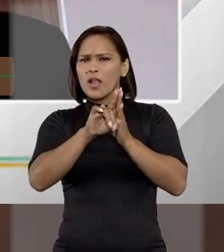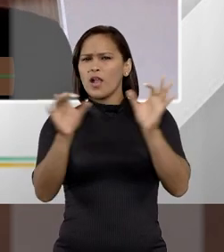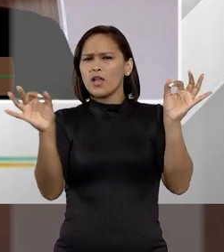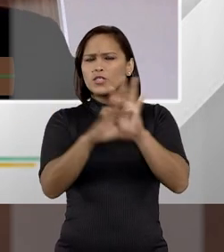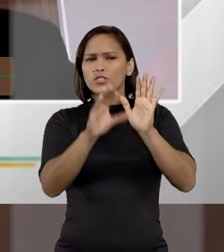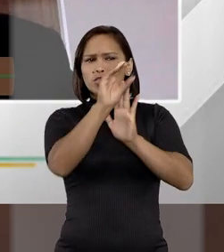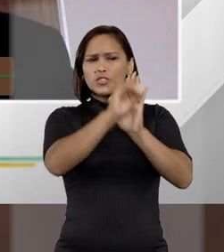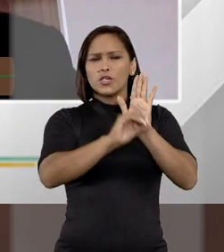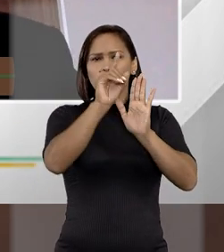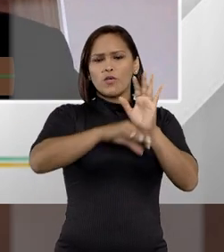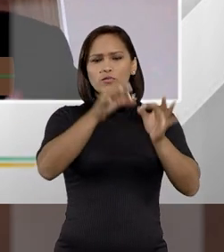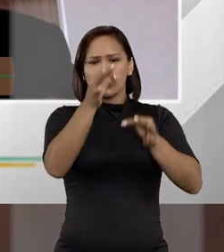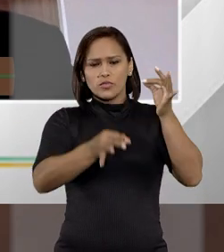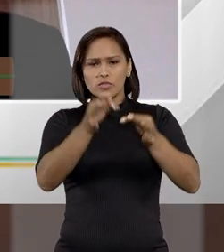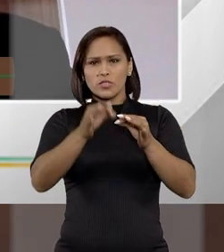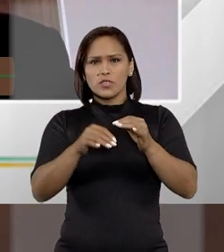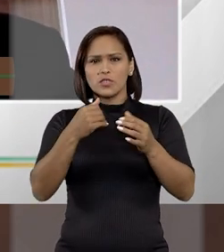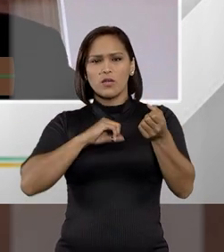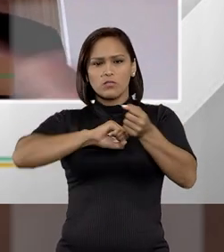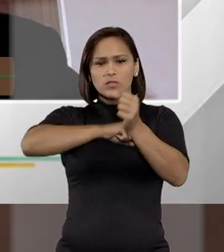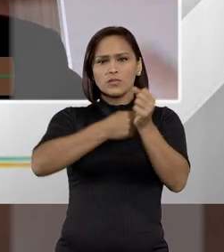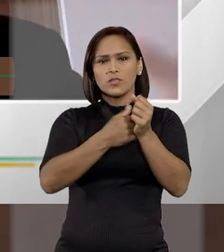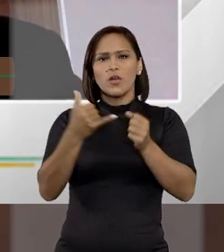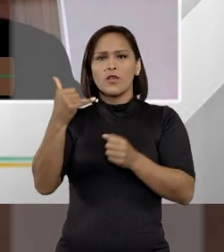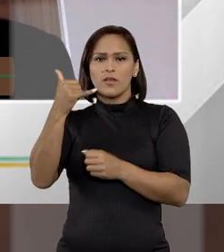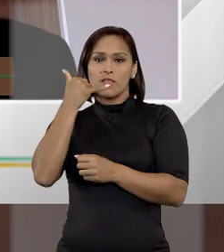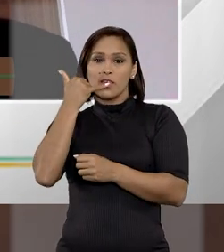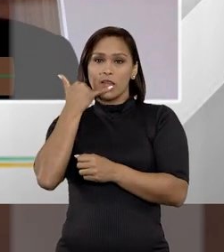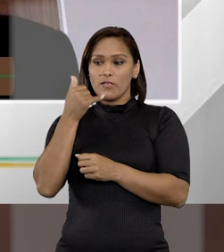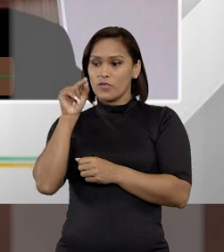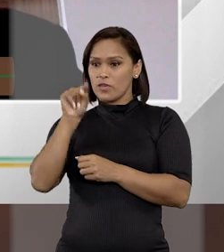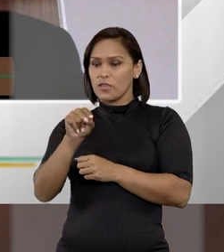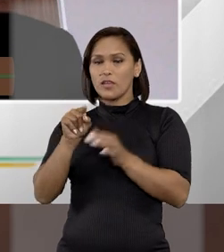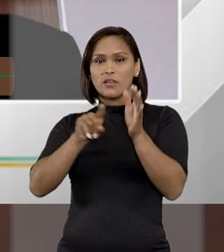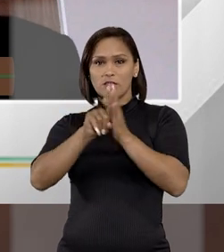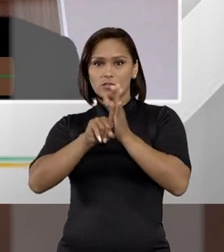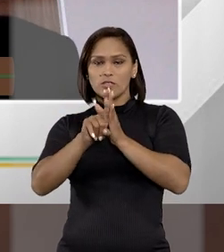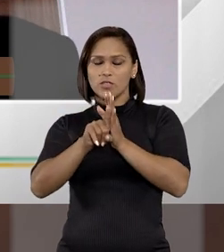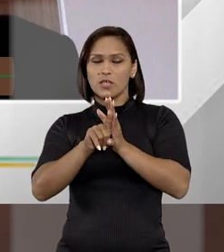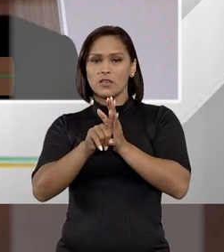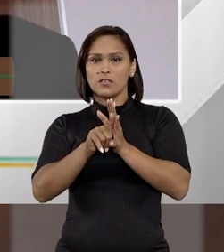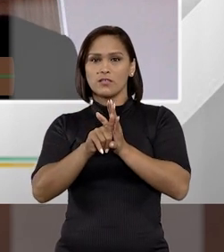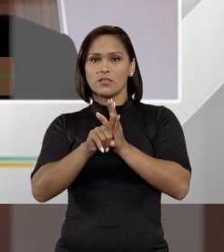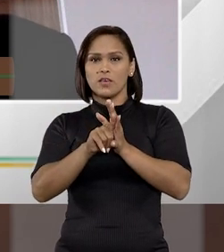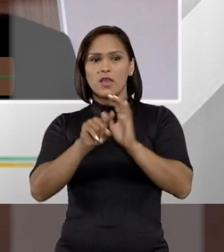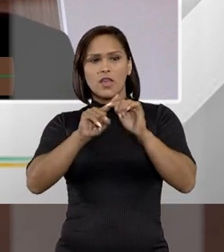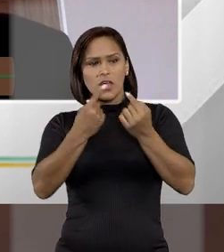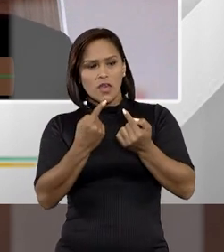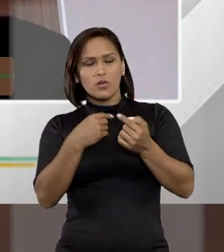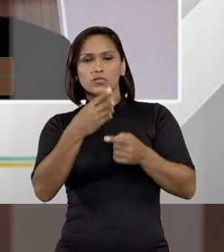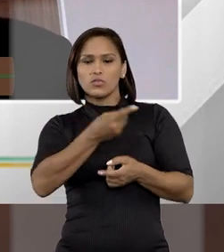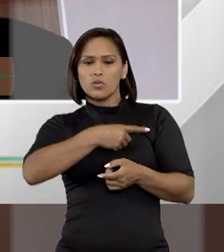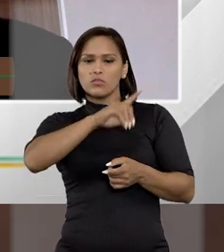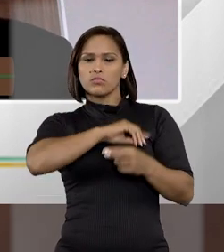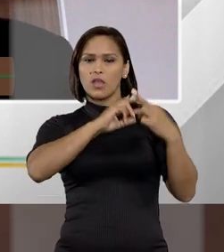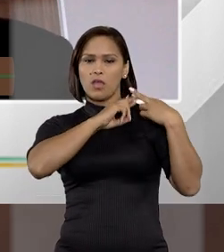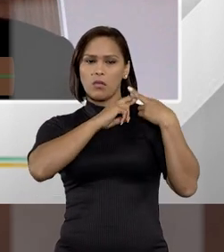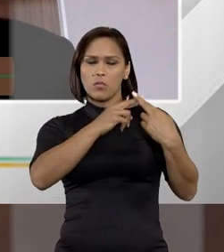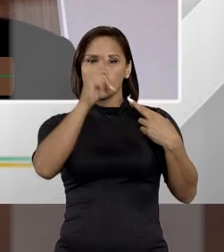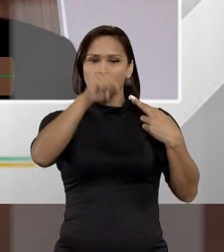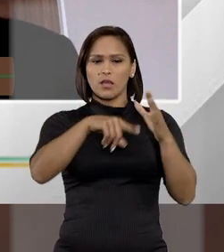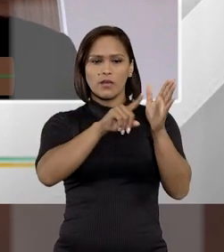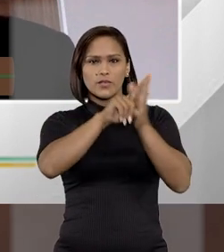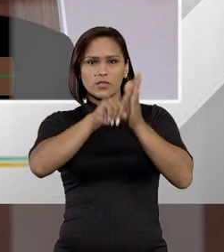repente, chega um ofício judicial determinando uma interceptação telefônica naquele investigado, sendo que eu que estou presidindo aquela